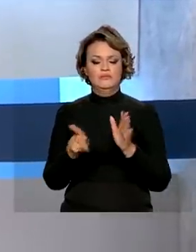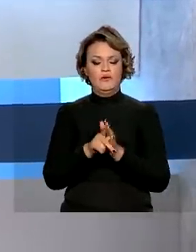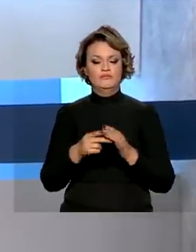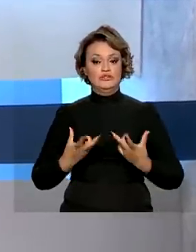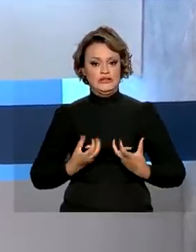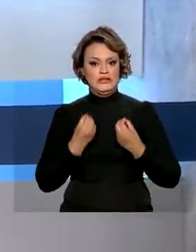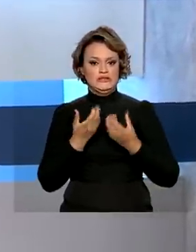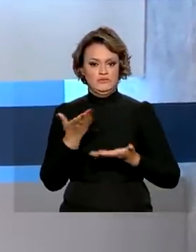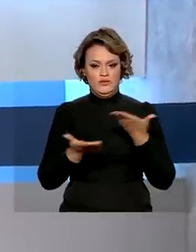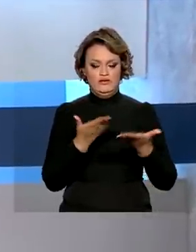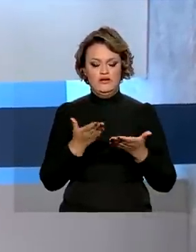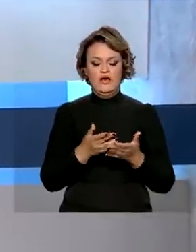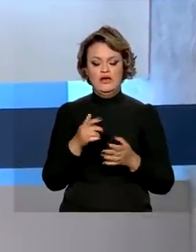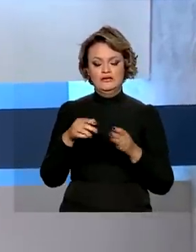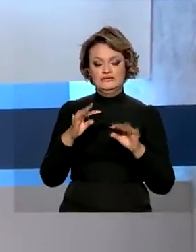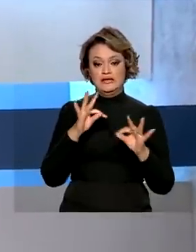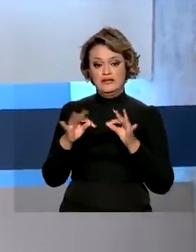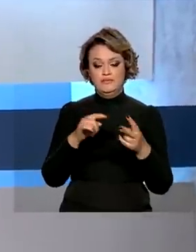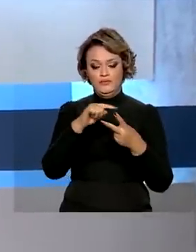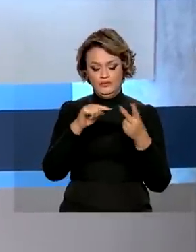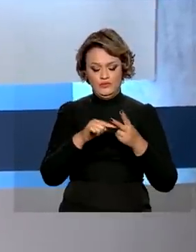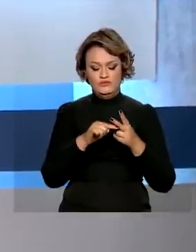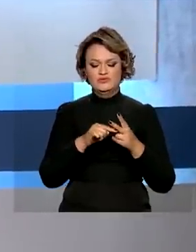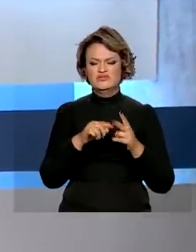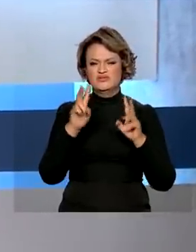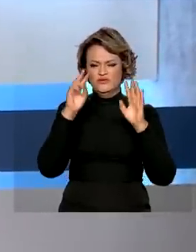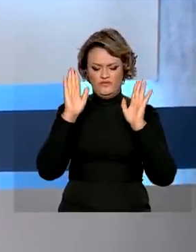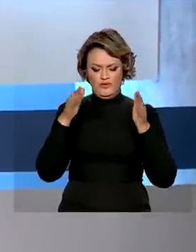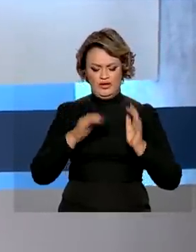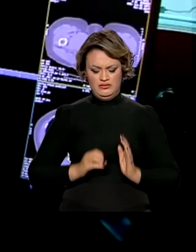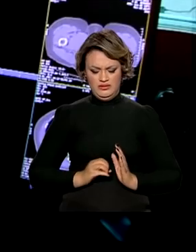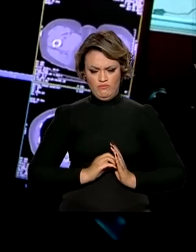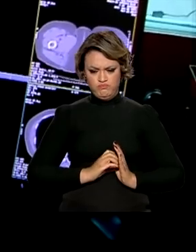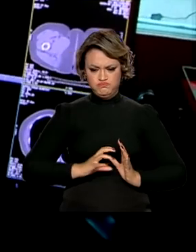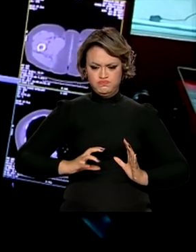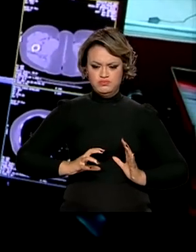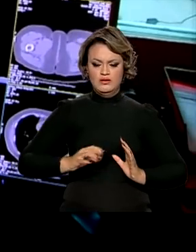foram incorporados ao SUS contra tumores na cavidade abdominal.